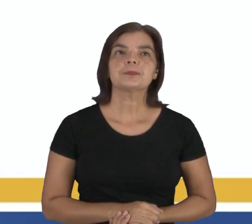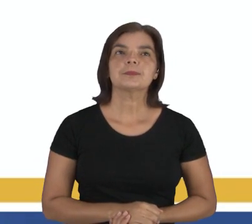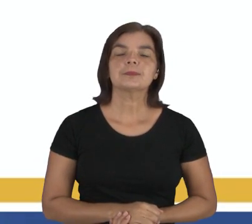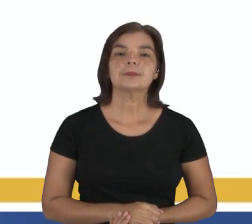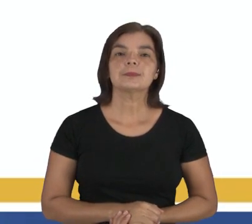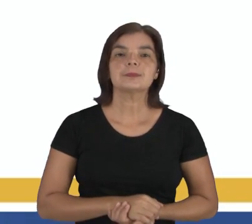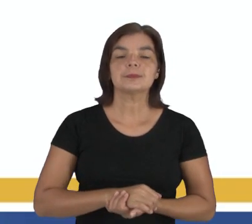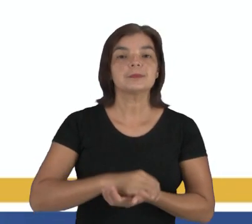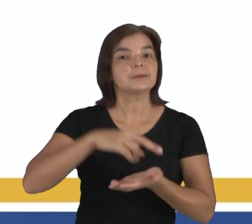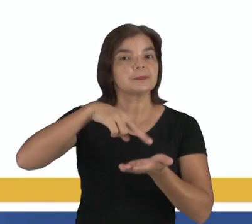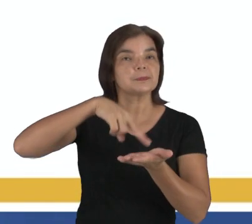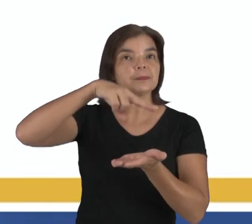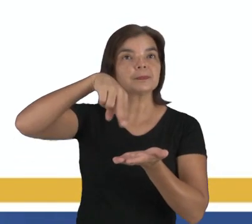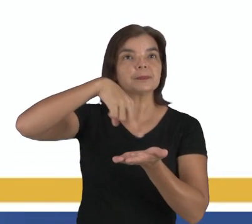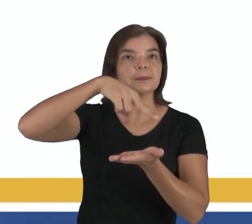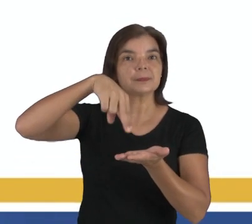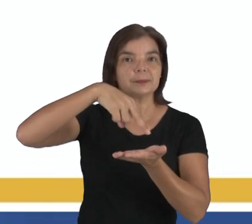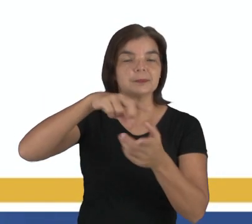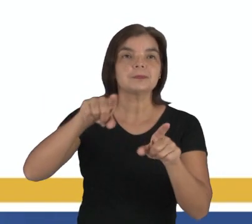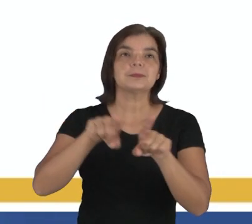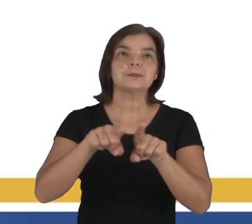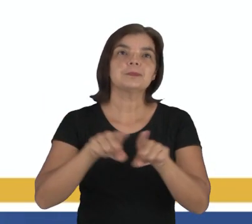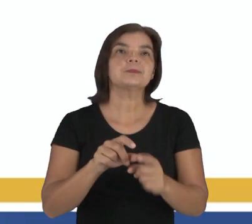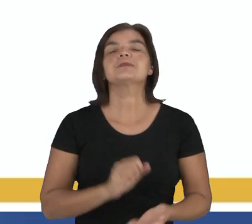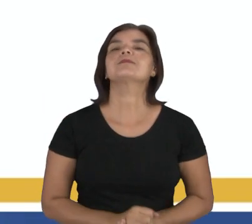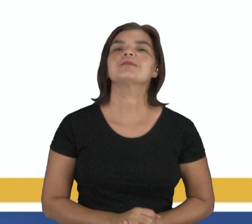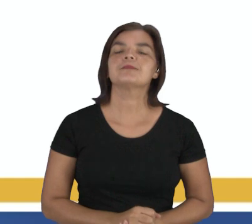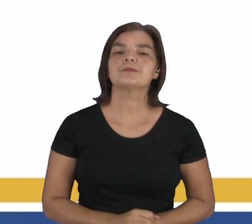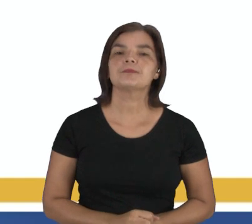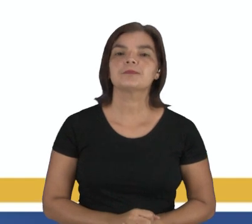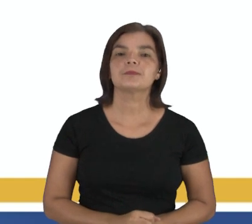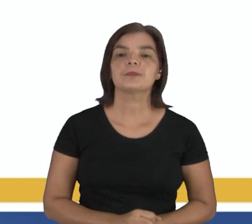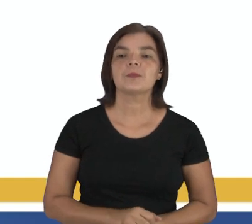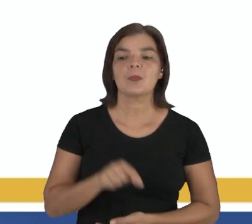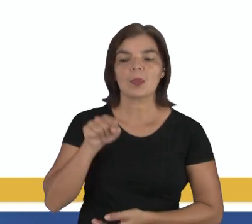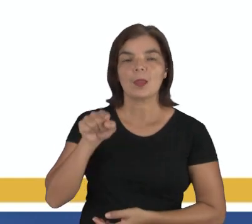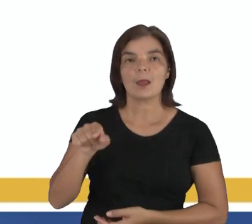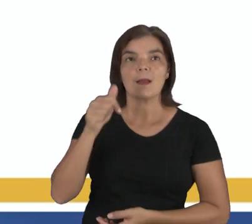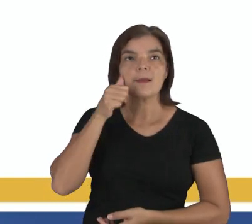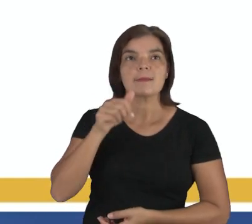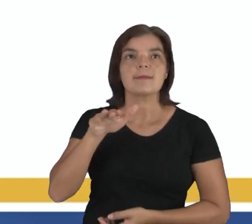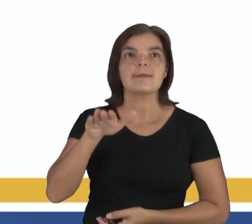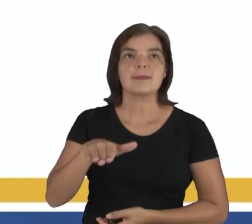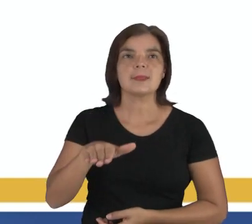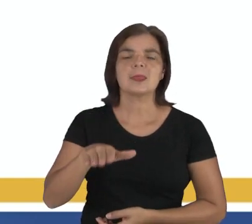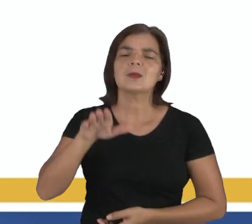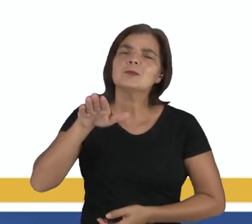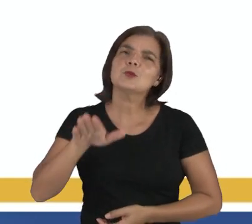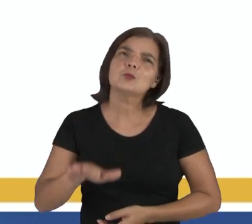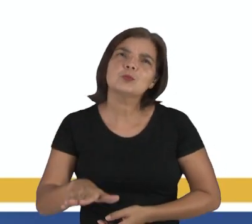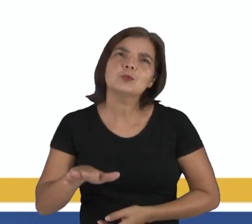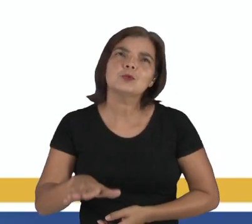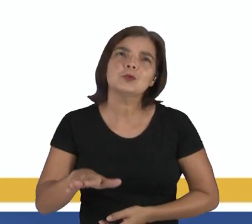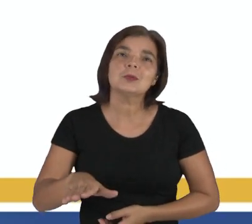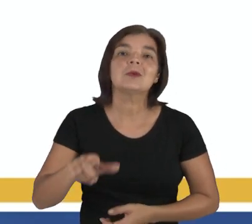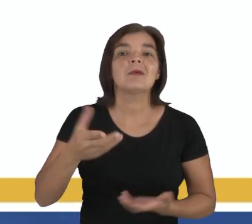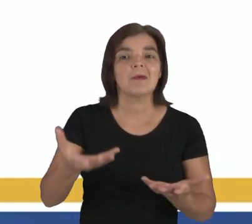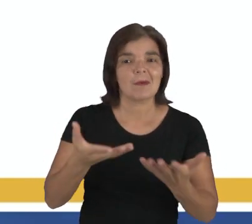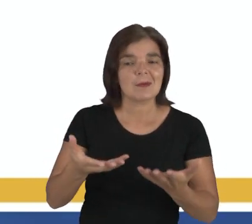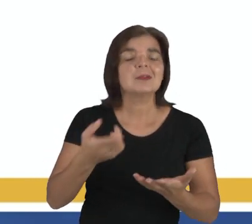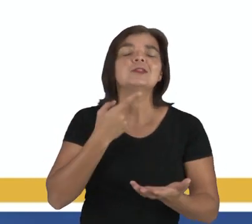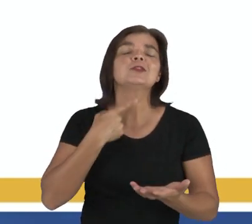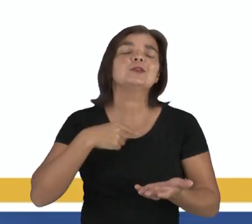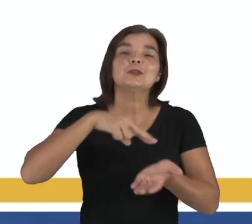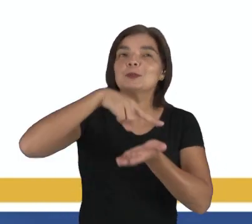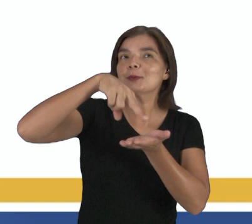A bailarina, de Cecília Meirelles, que diz assim, Esta menina, tão pequenina,